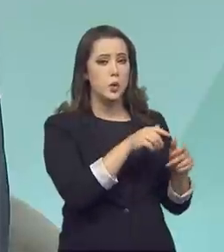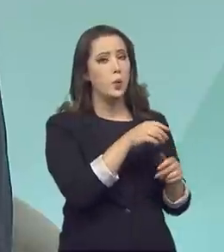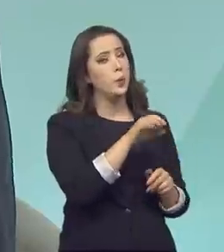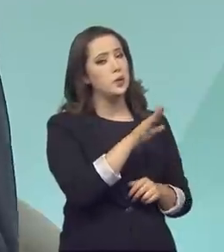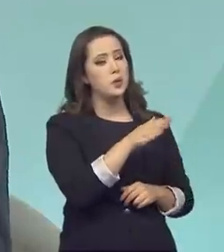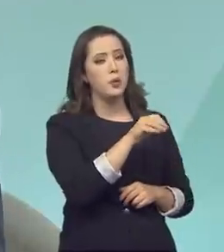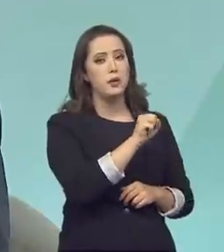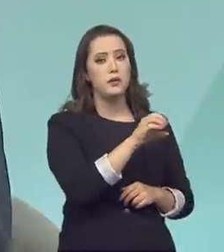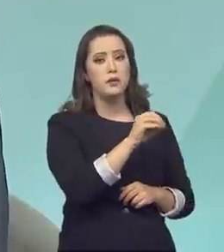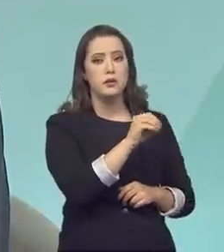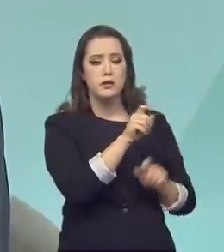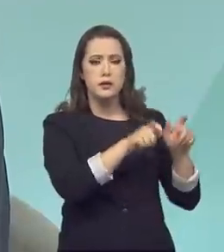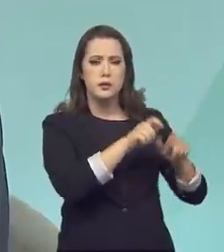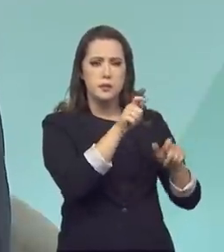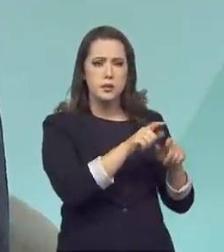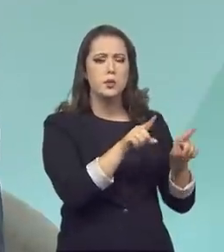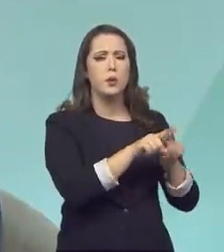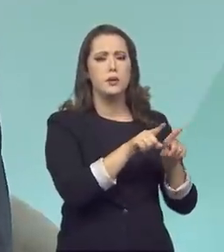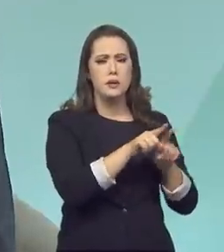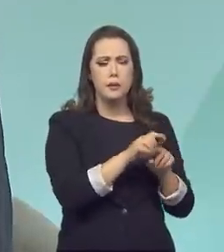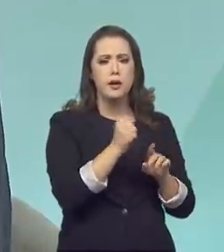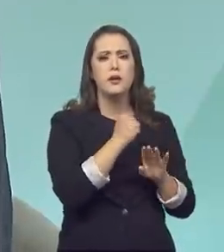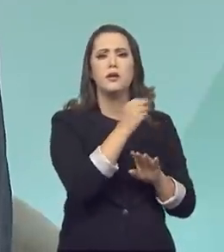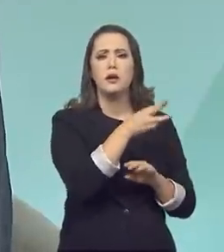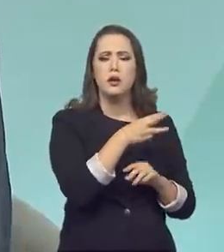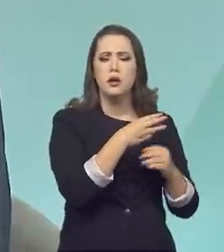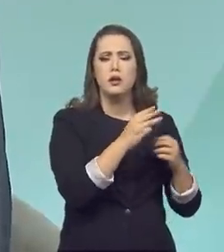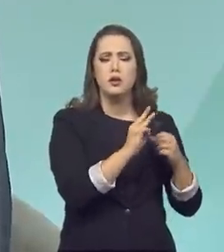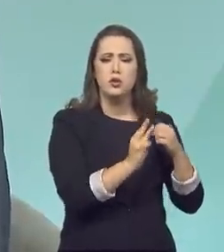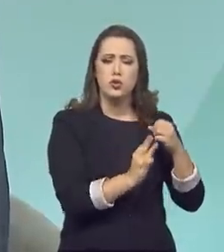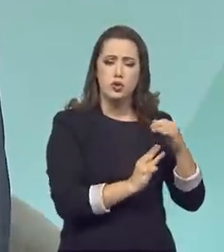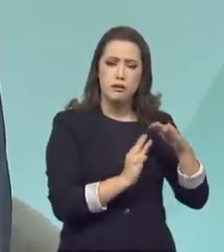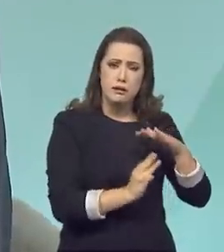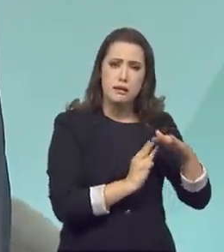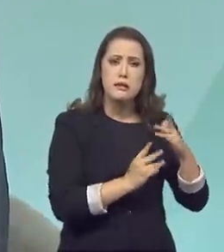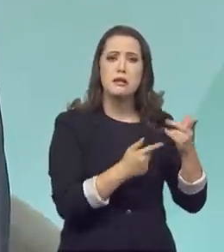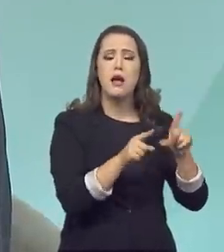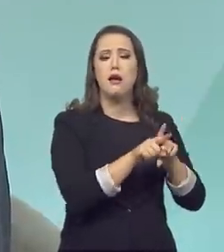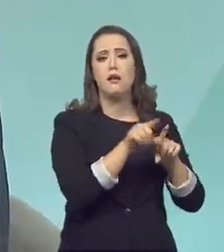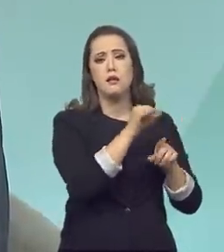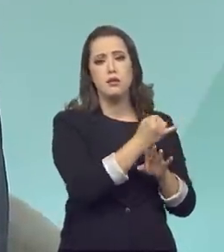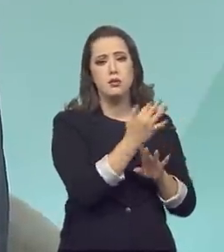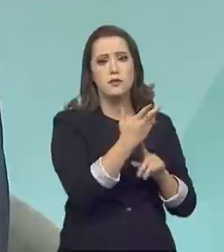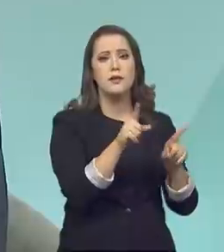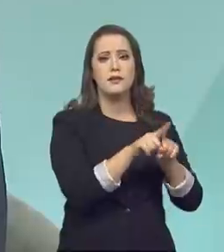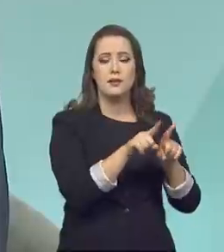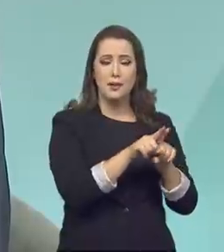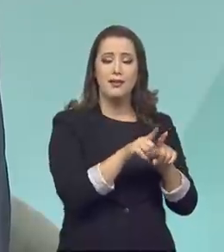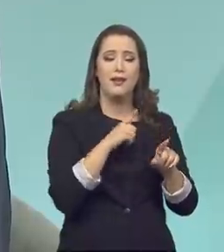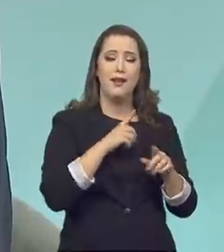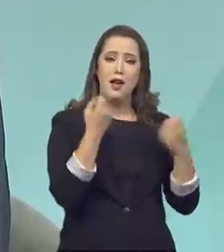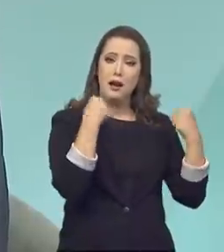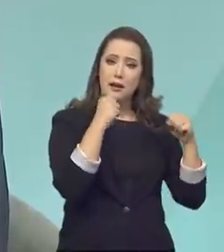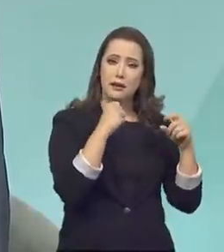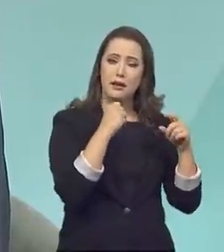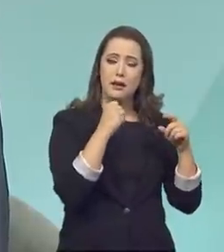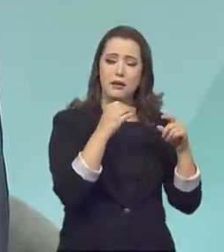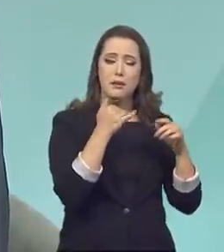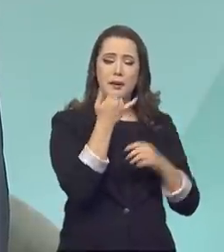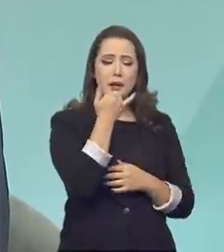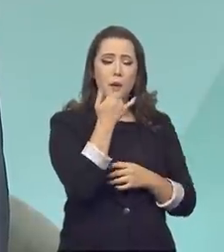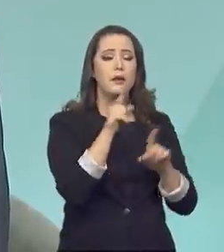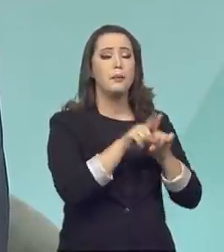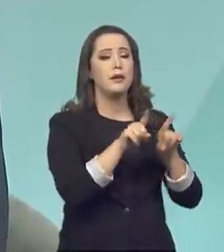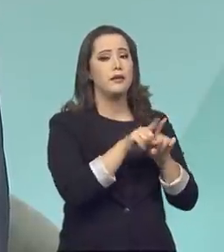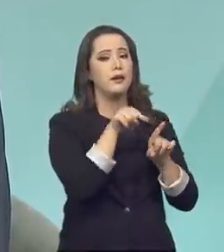fora terceirizados, bolsistas, pesquisadores. Até uma academia do Inmetro nós temos. Nós temos curso de mestrado e doutorado